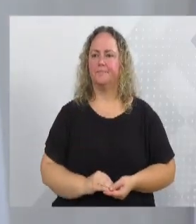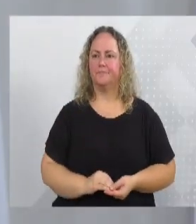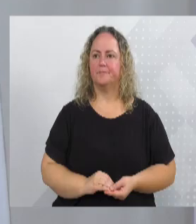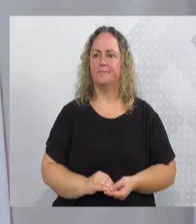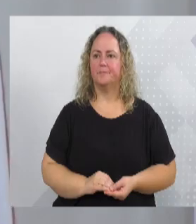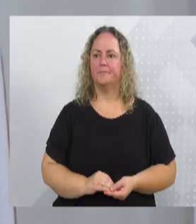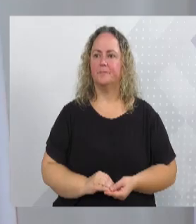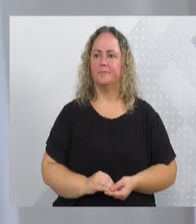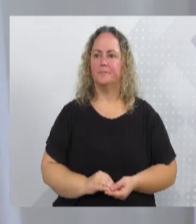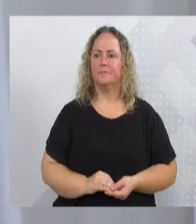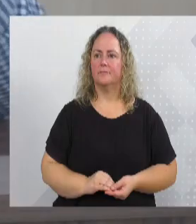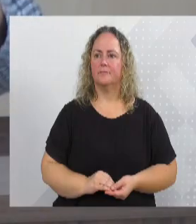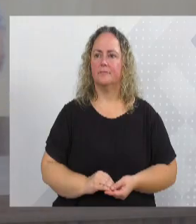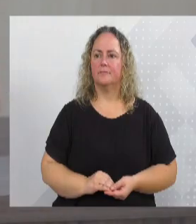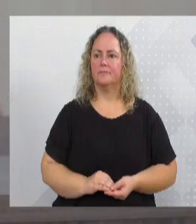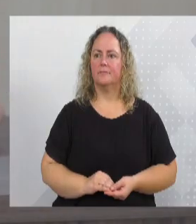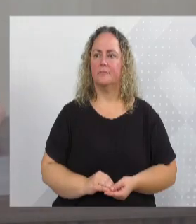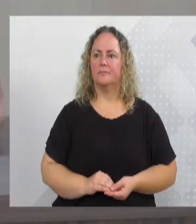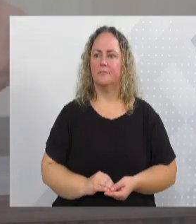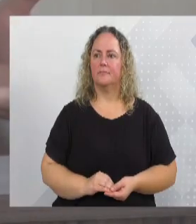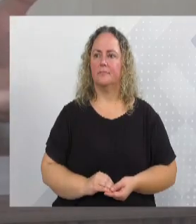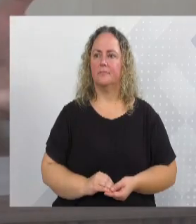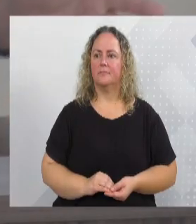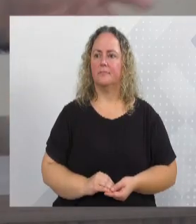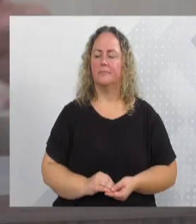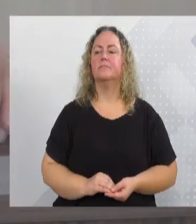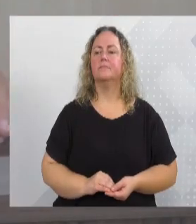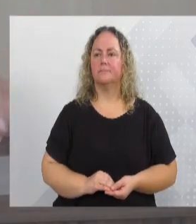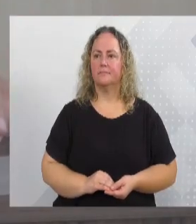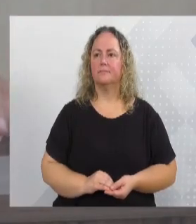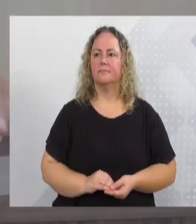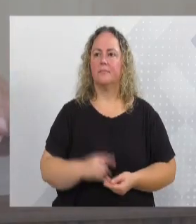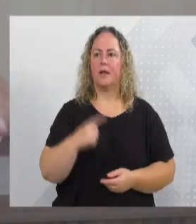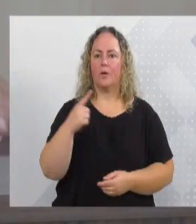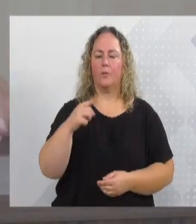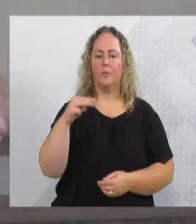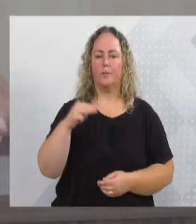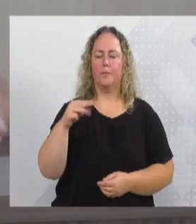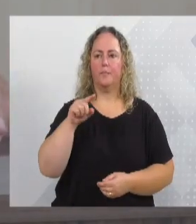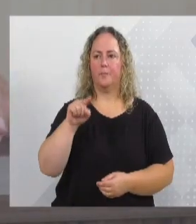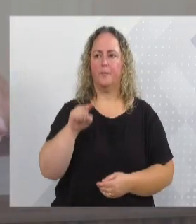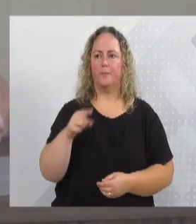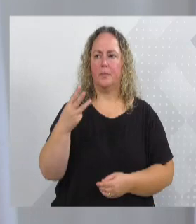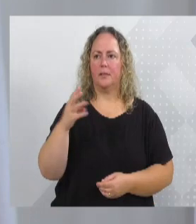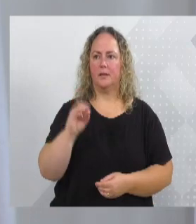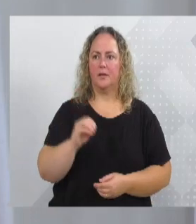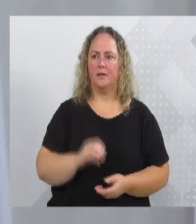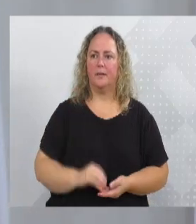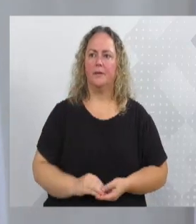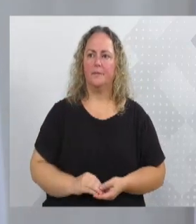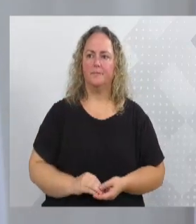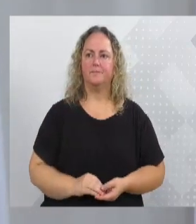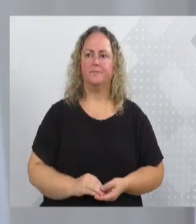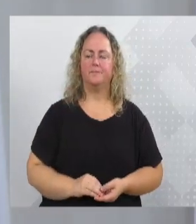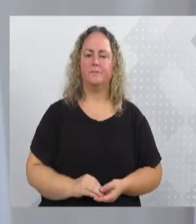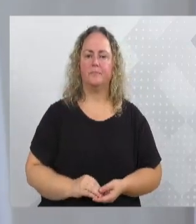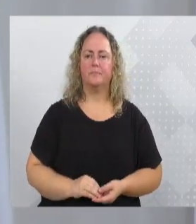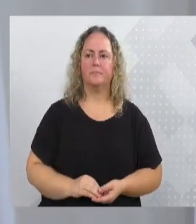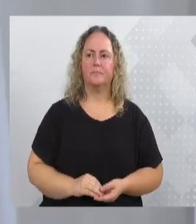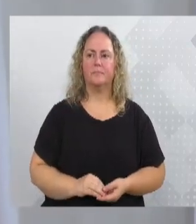Vereador Marciano, Vereador Marciano Trives, em virtude, dois a parto, mais um minuto e 30 para a Exª poder concluir. Obrigado, presidente.